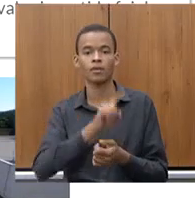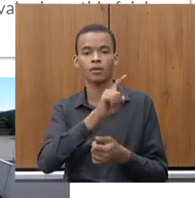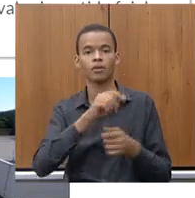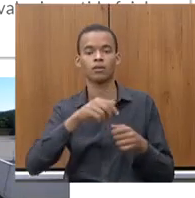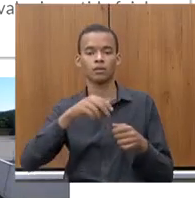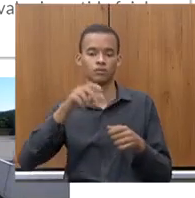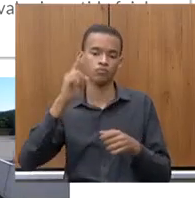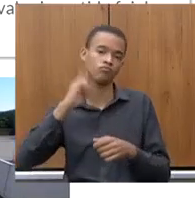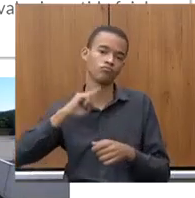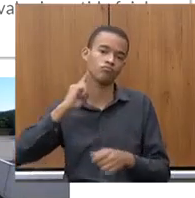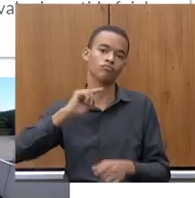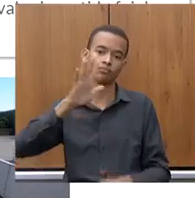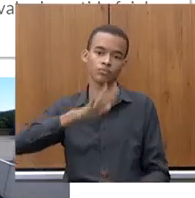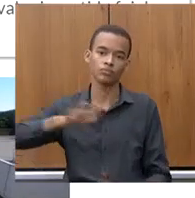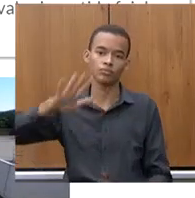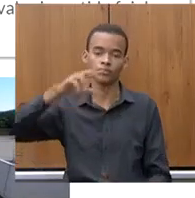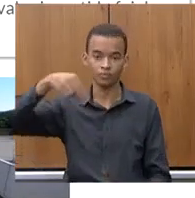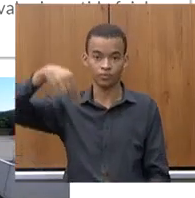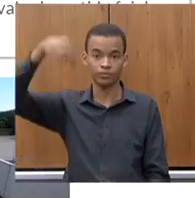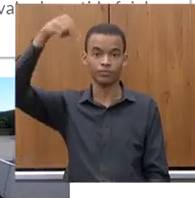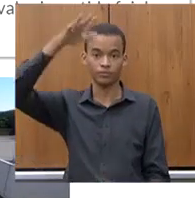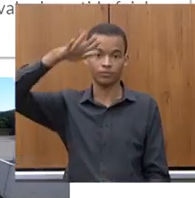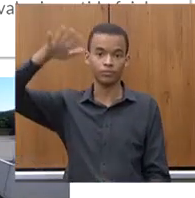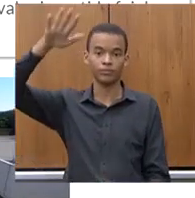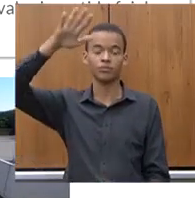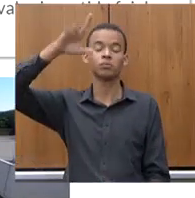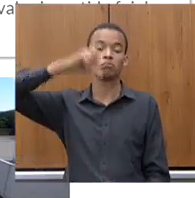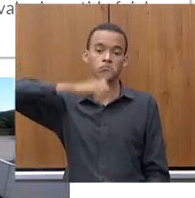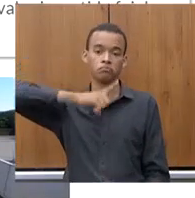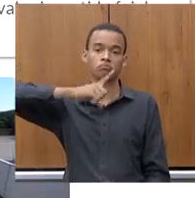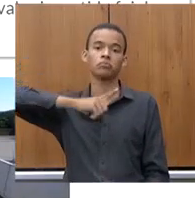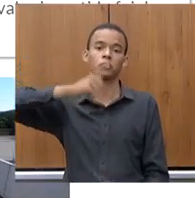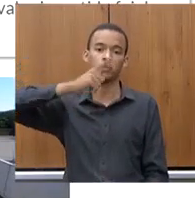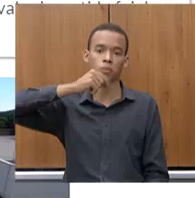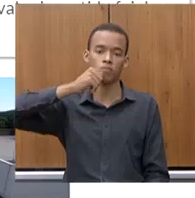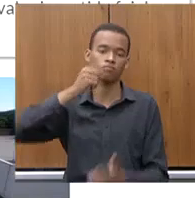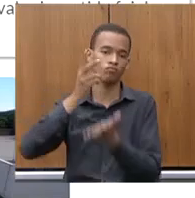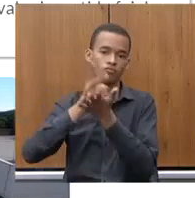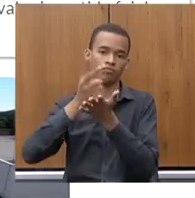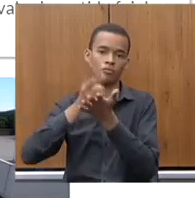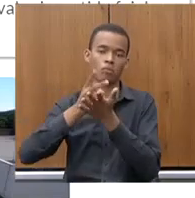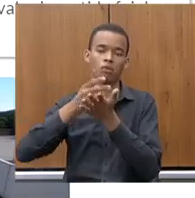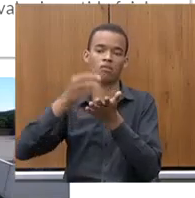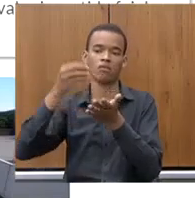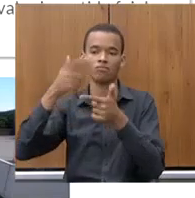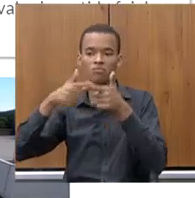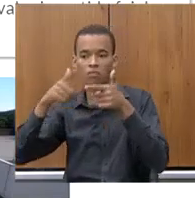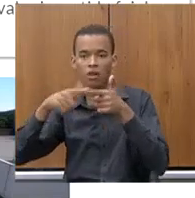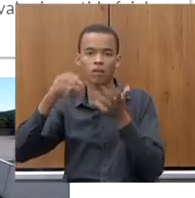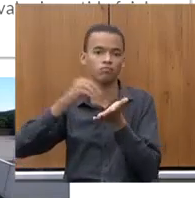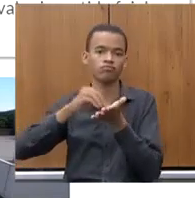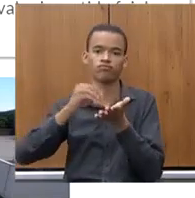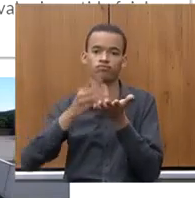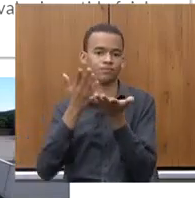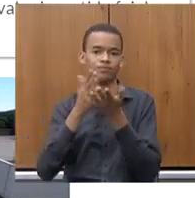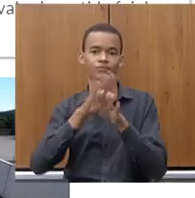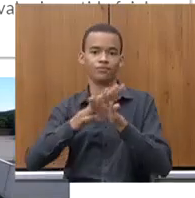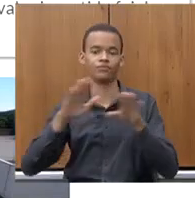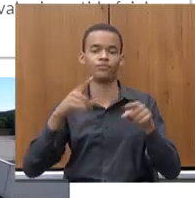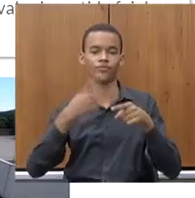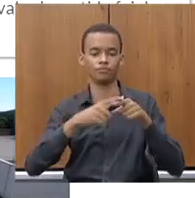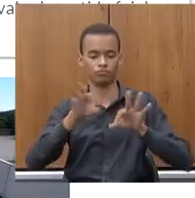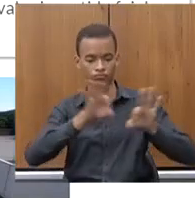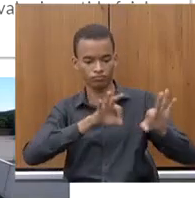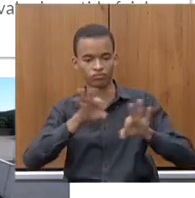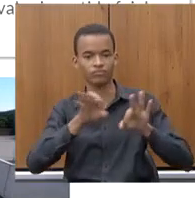não passa mais por essa dificuldade. obra é entregue e solucionando um problema histórico